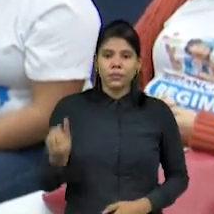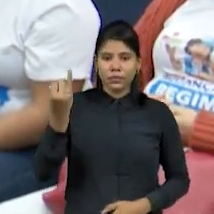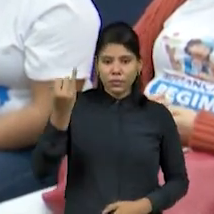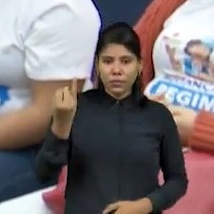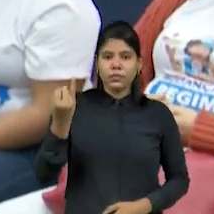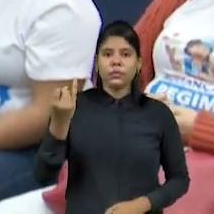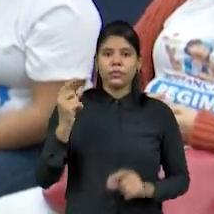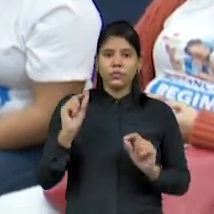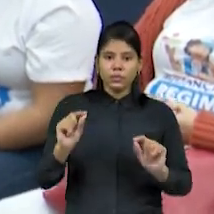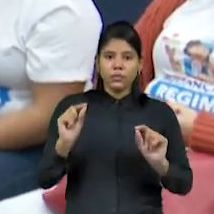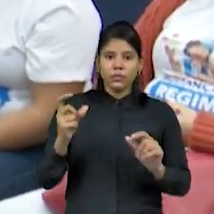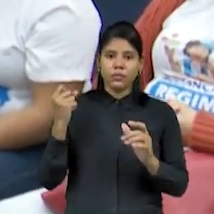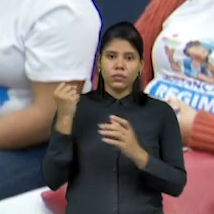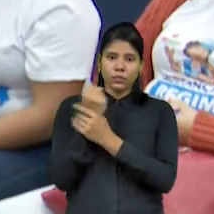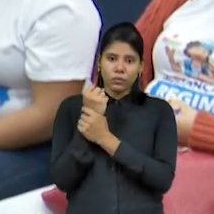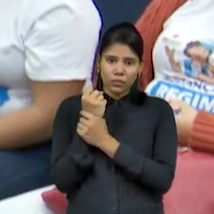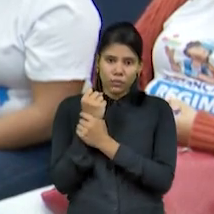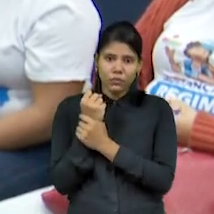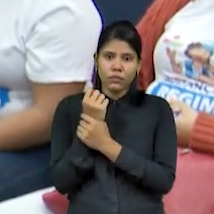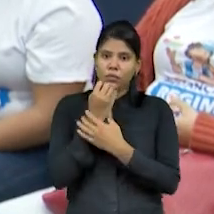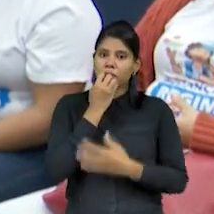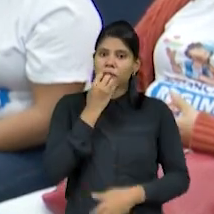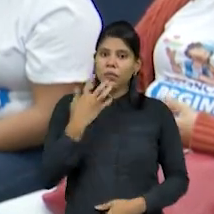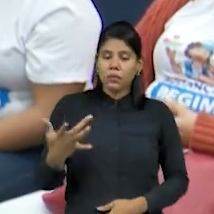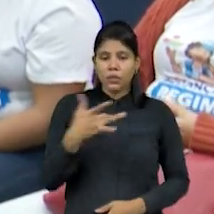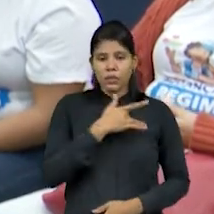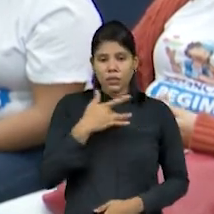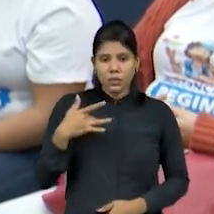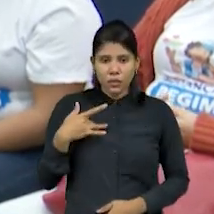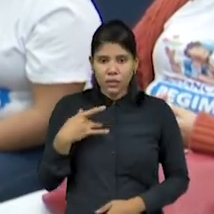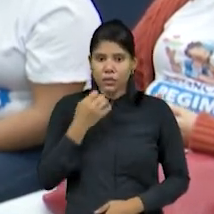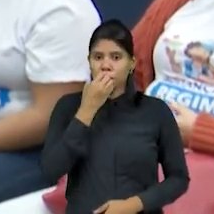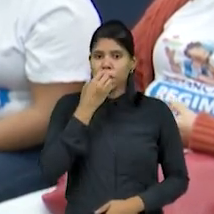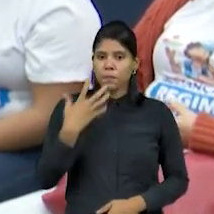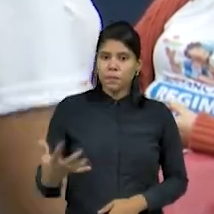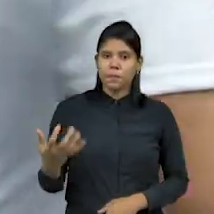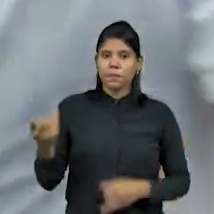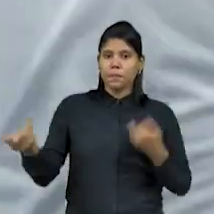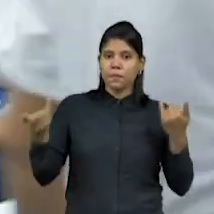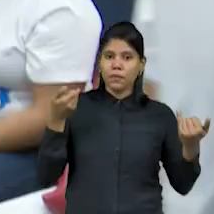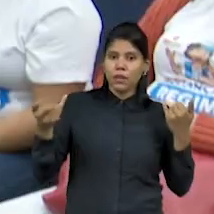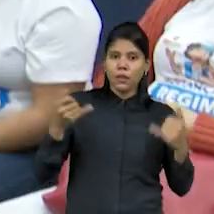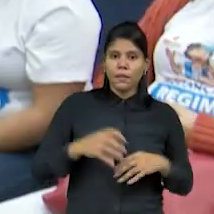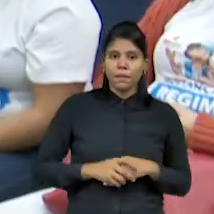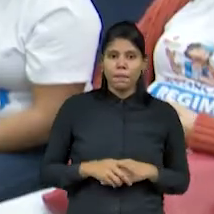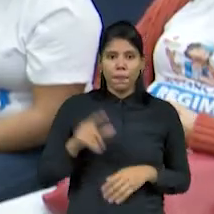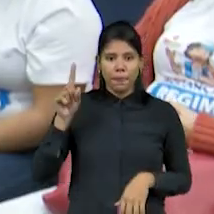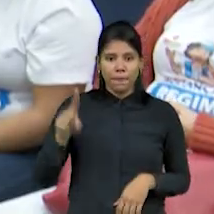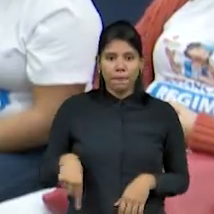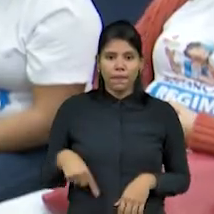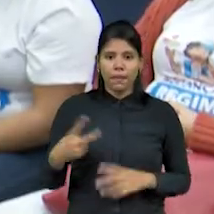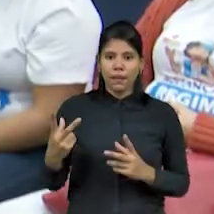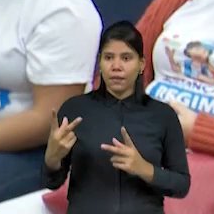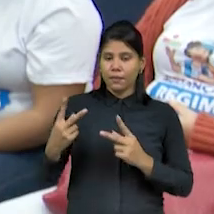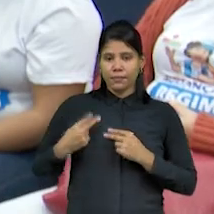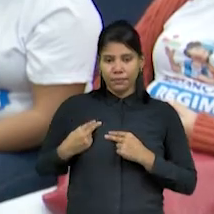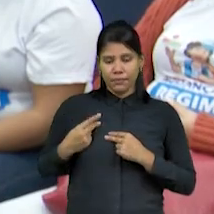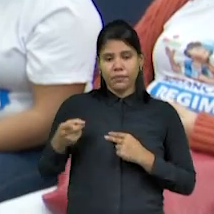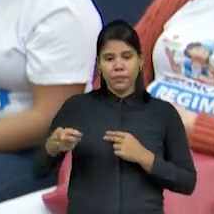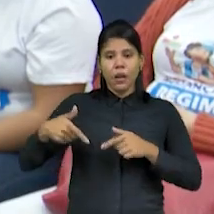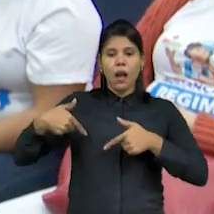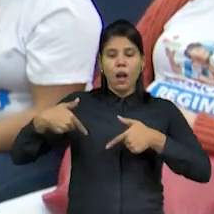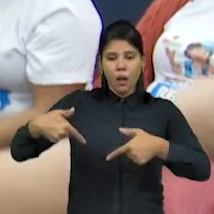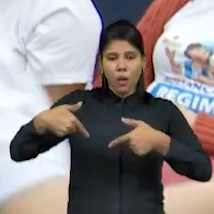garantia dessa boa saúde, da boa informação. Então, assim, é mais que meritório a luta. Já